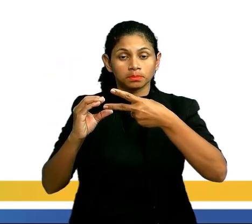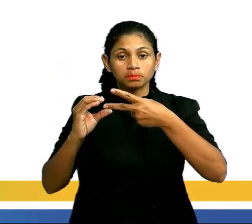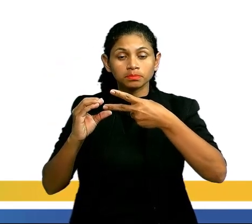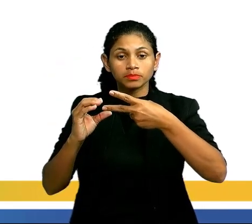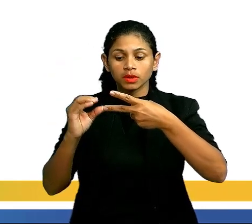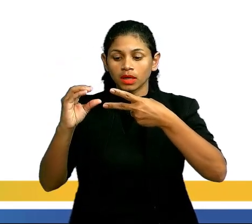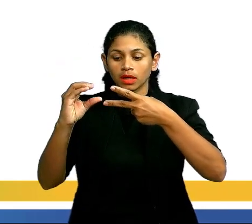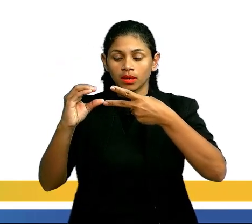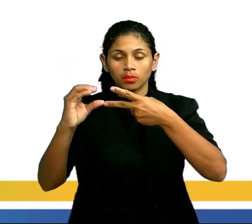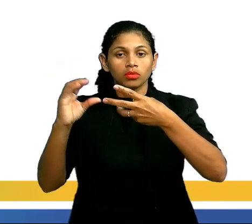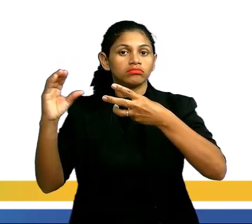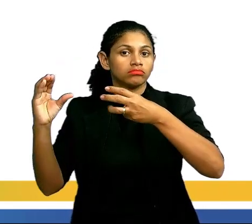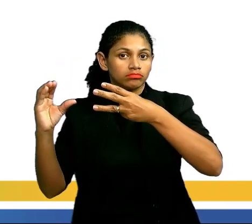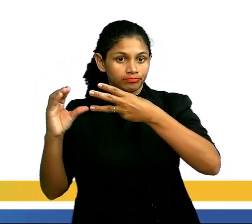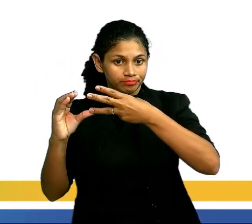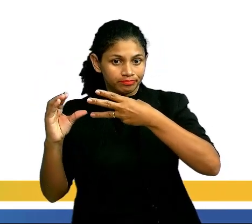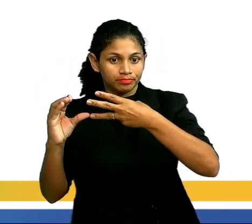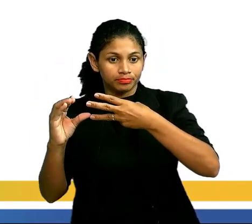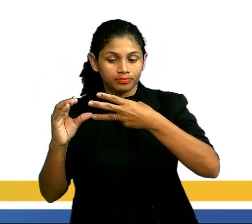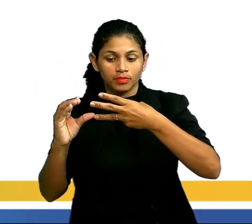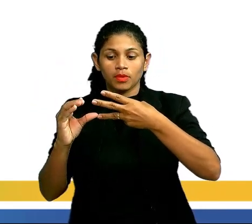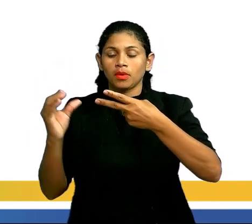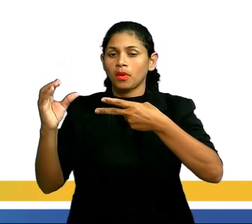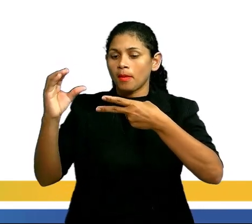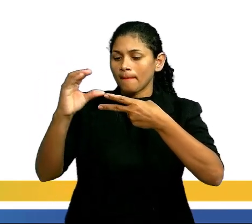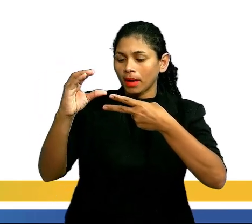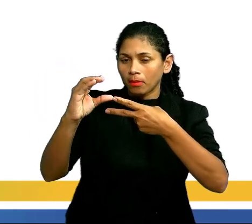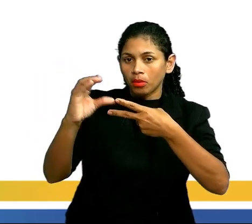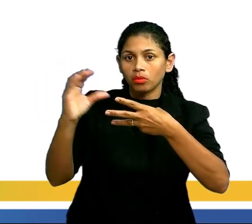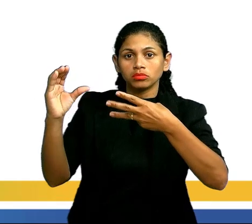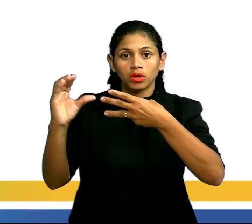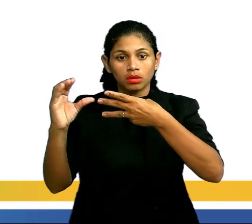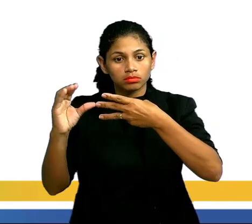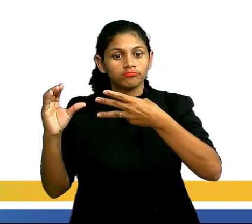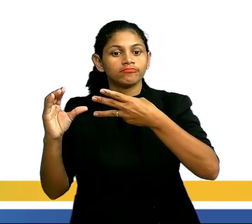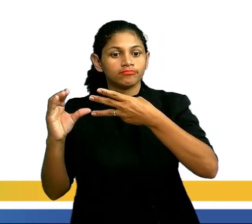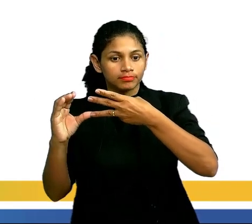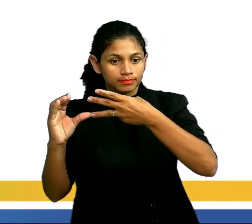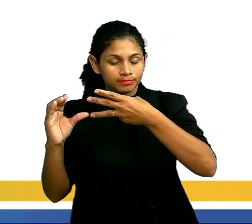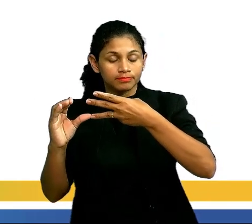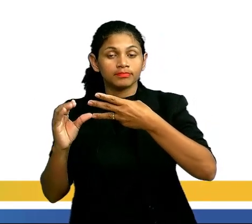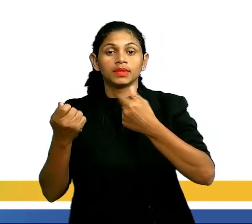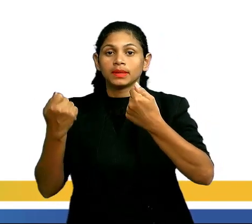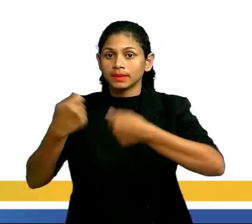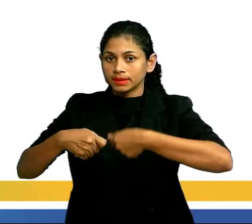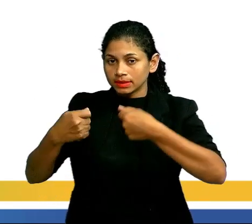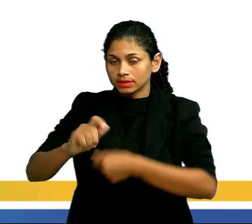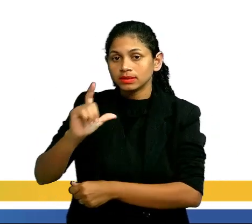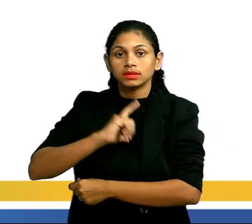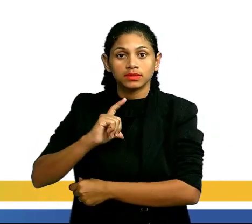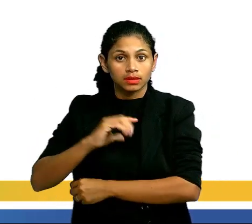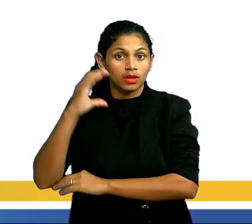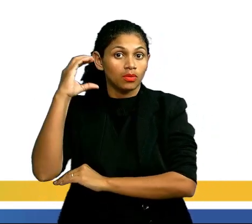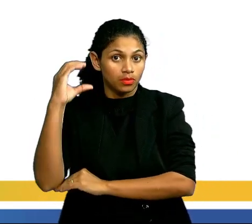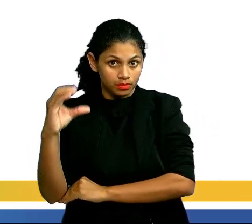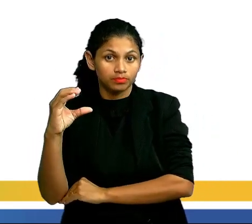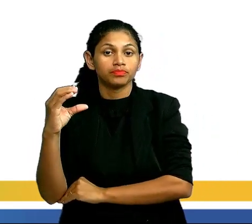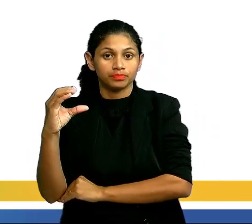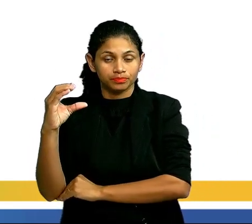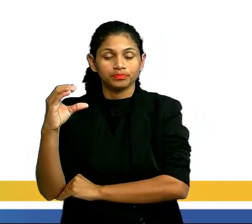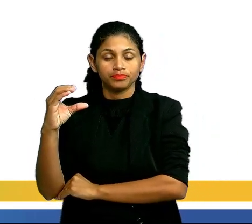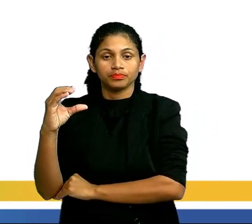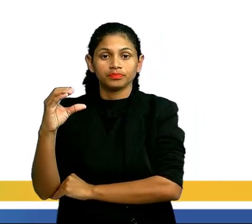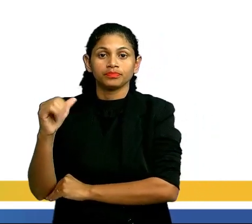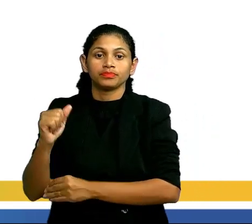exemplos das cadeias insaturadas. Então, tanto a primeira molécula quanto a segunda e a terceira molécula das cadeias insaturadas, elas fazem